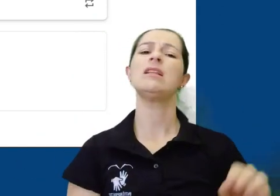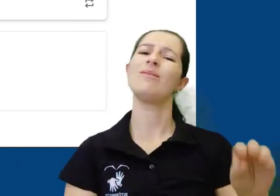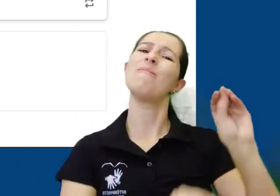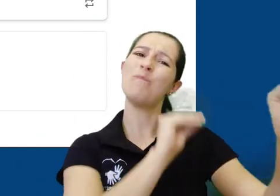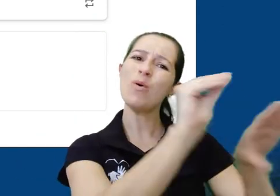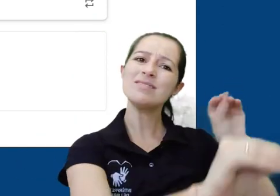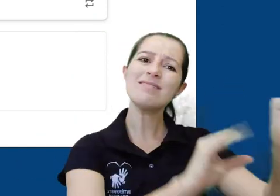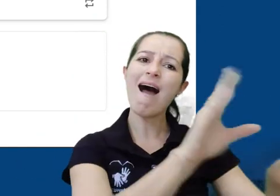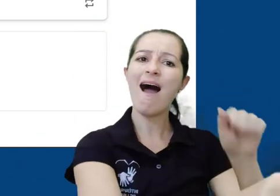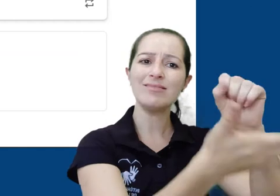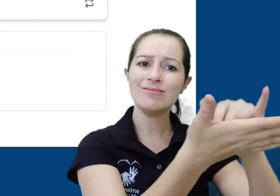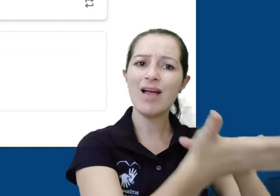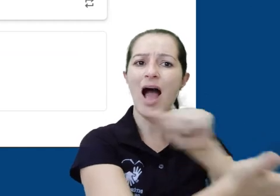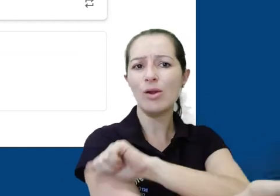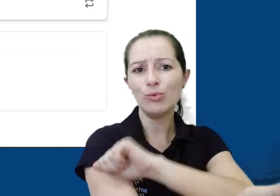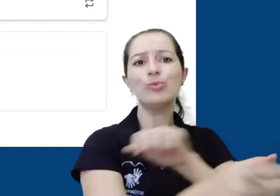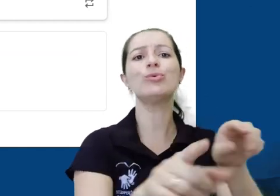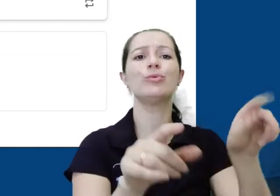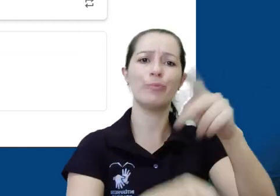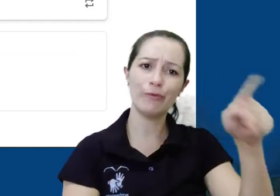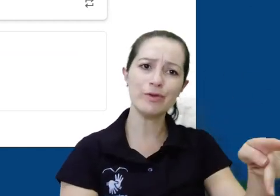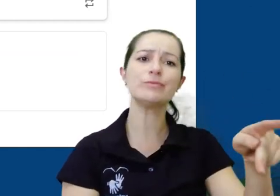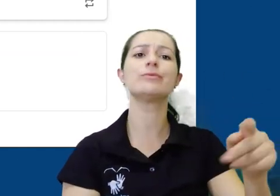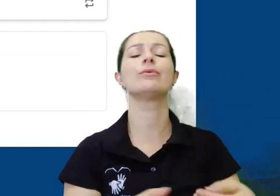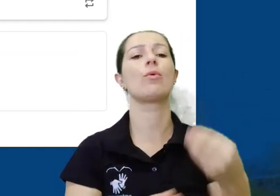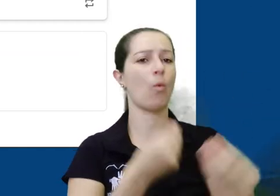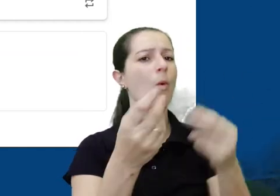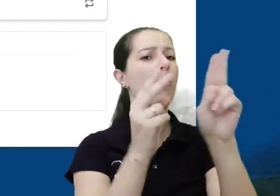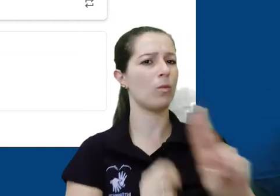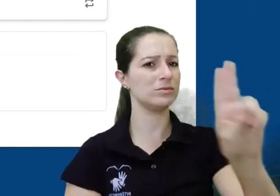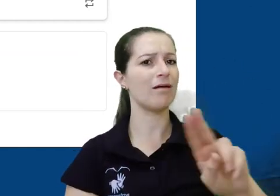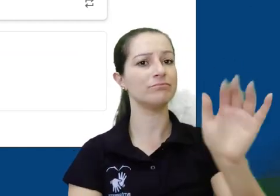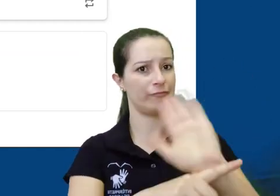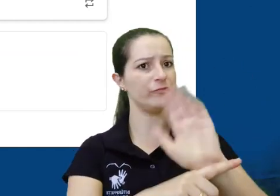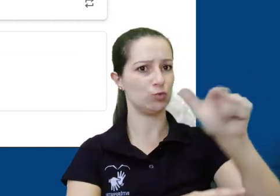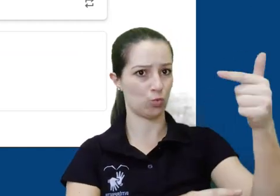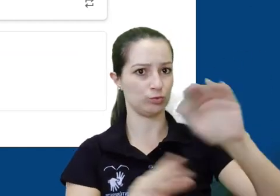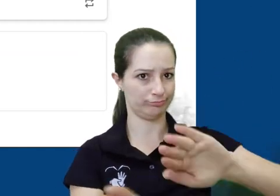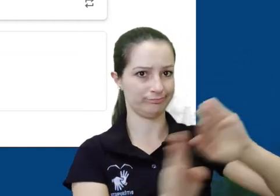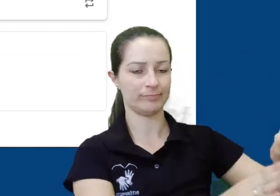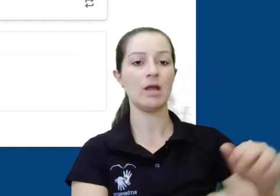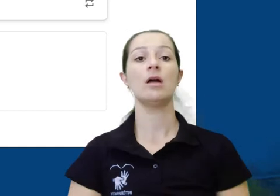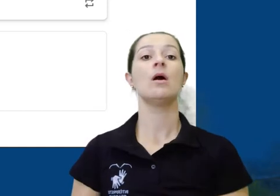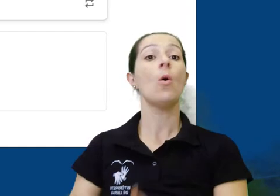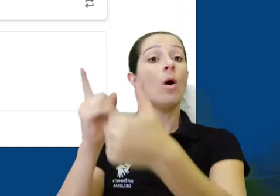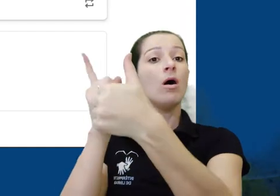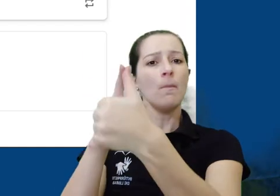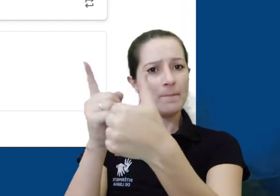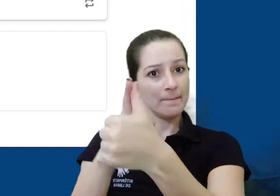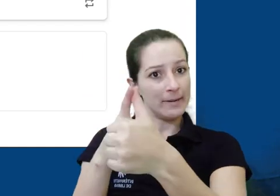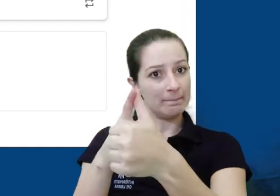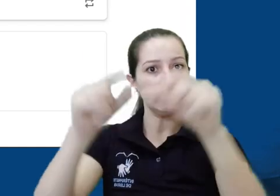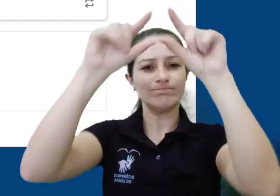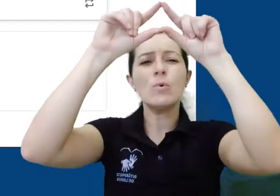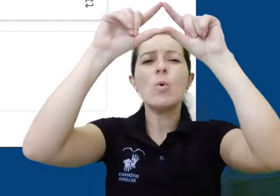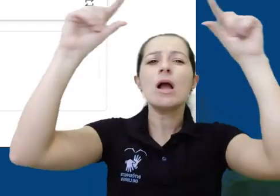detalhes sobre postagens, atividades de alunos e professores e possibilidades desta aba em outro vídeo. A primeira coisa que notamos na aba mural